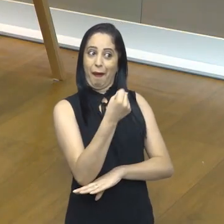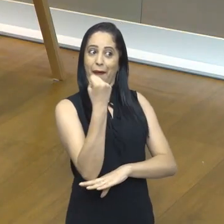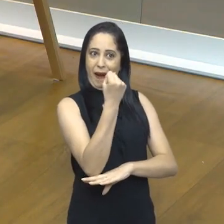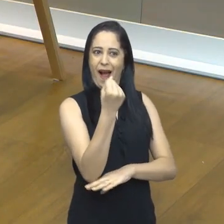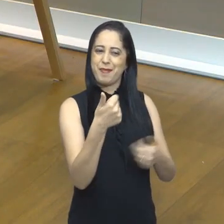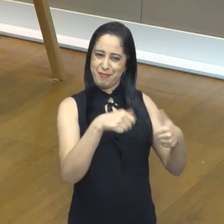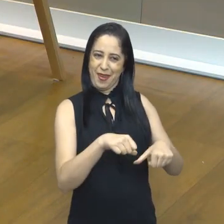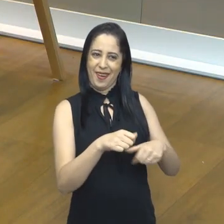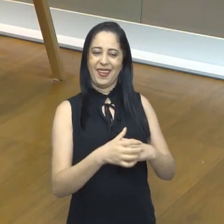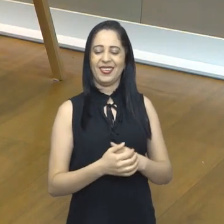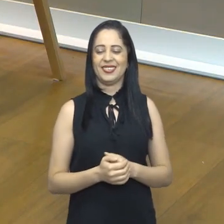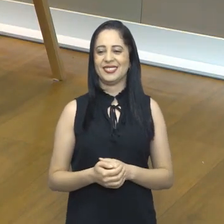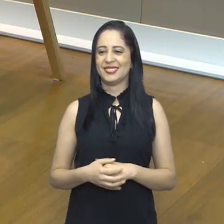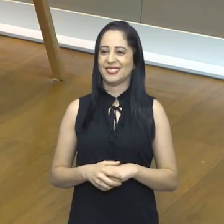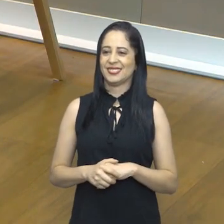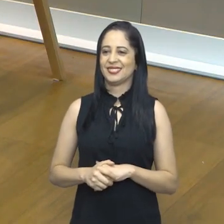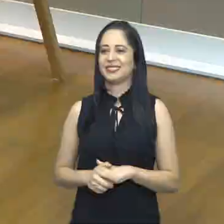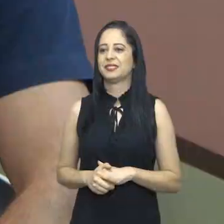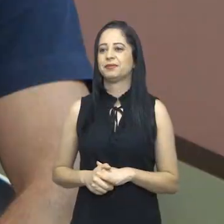Para não chegar no pós-Covid.